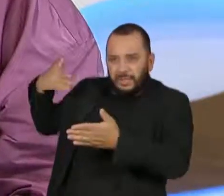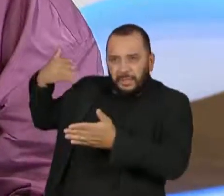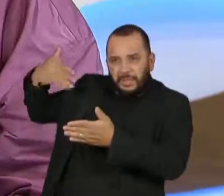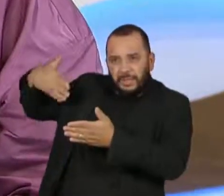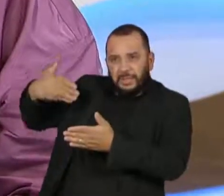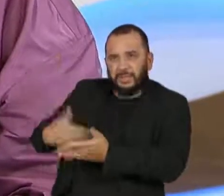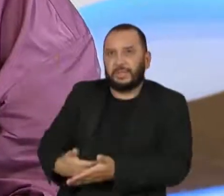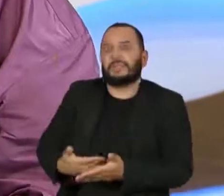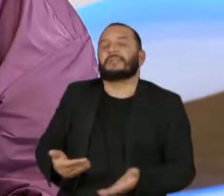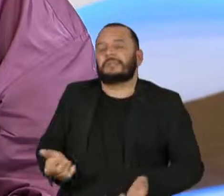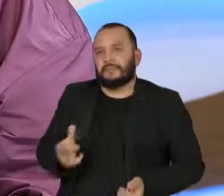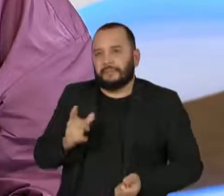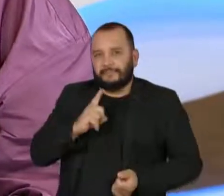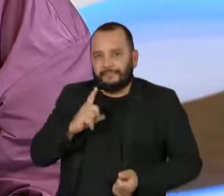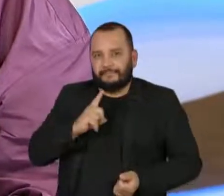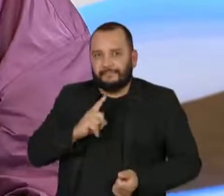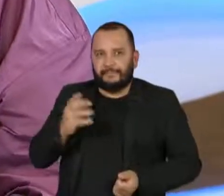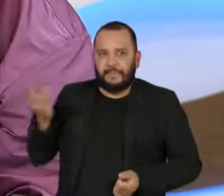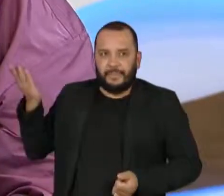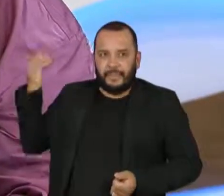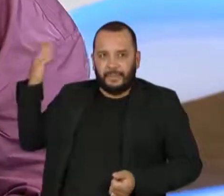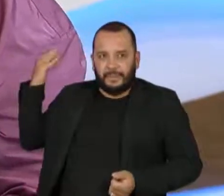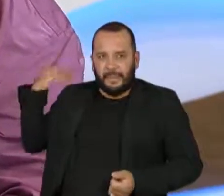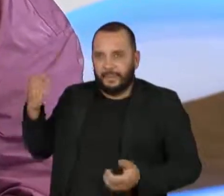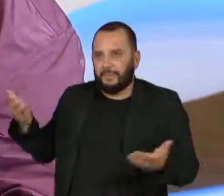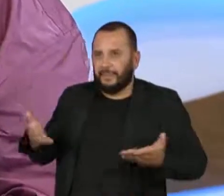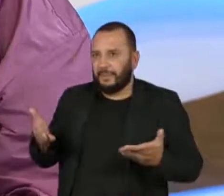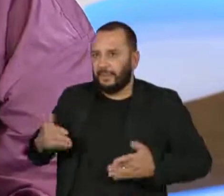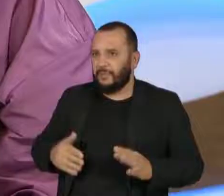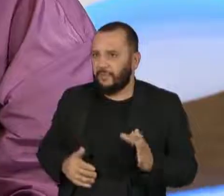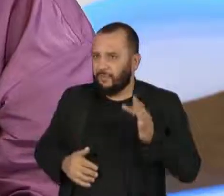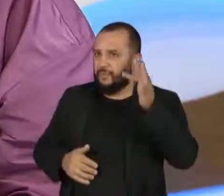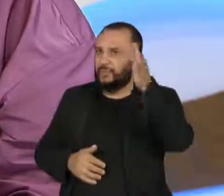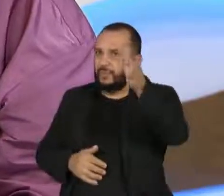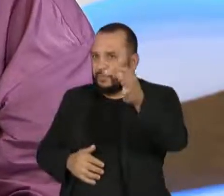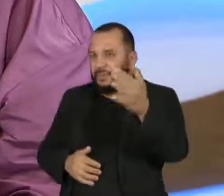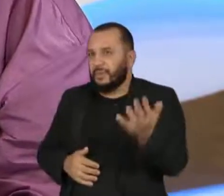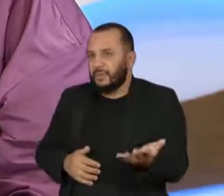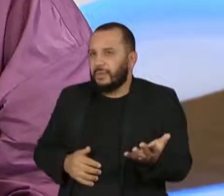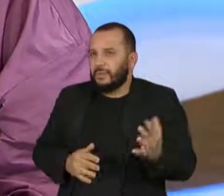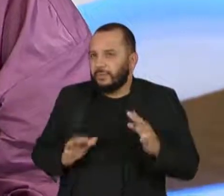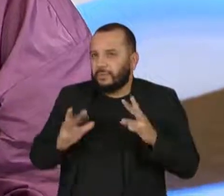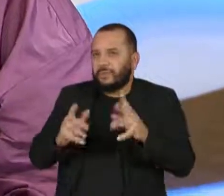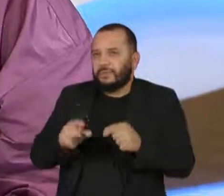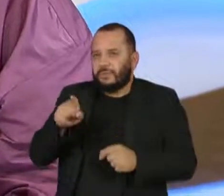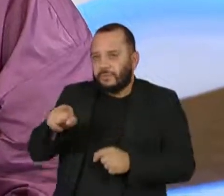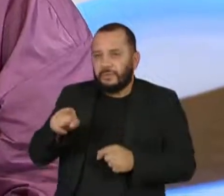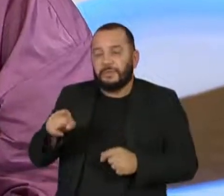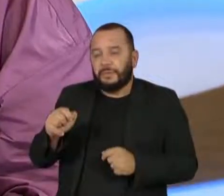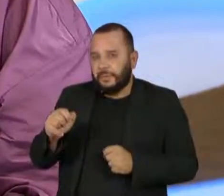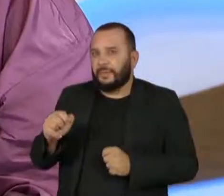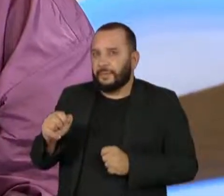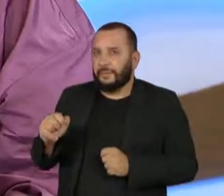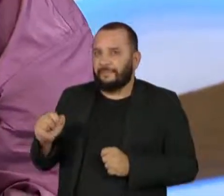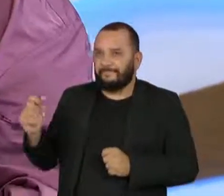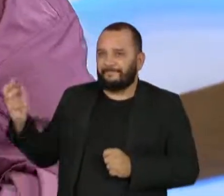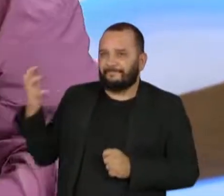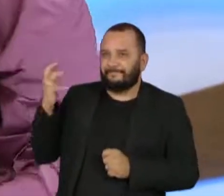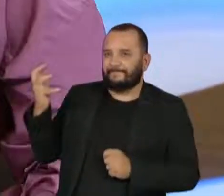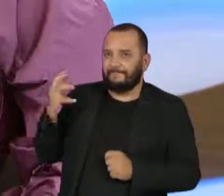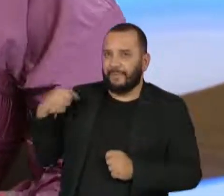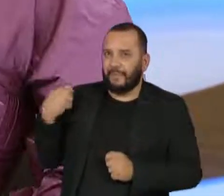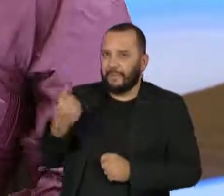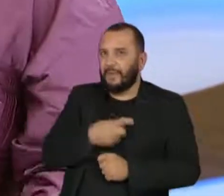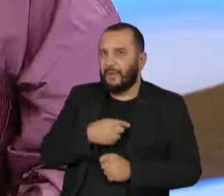que esse espelhamento de passado, futuro, passado, presente e futuro dá esse gás para que a gente não